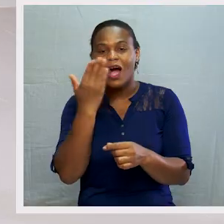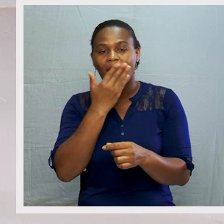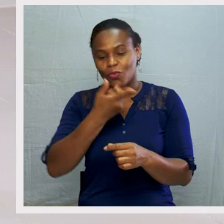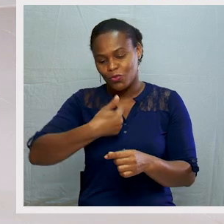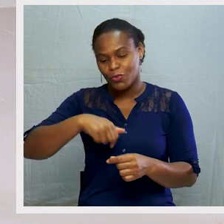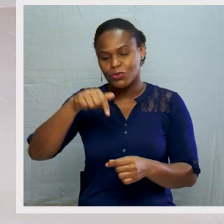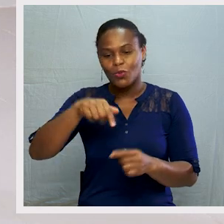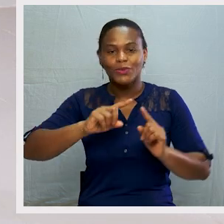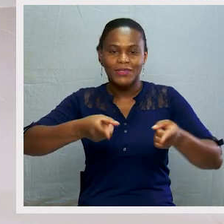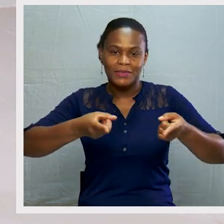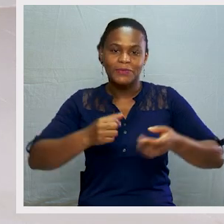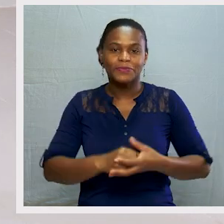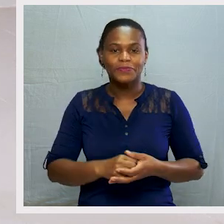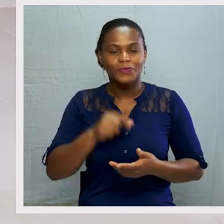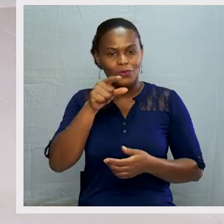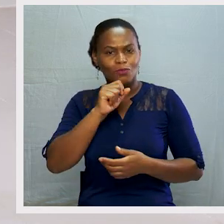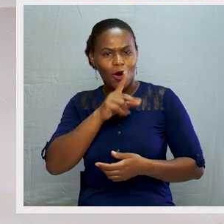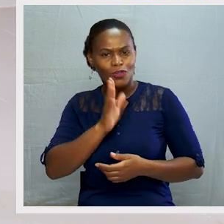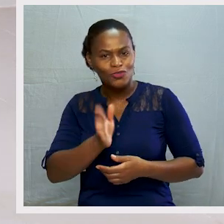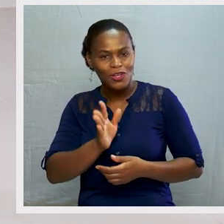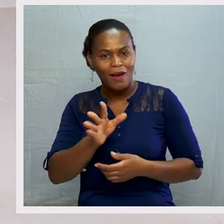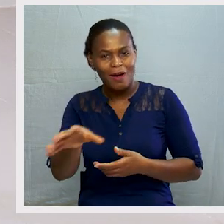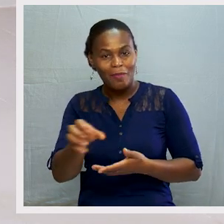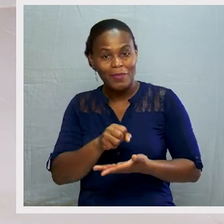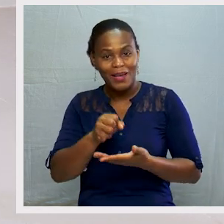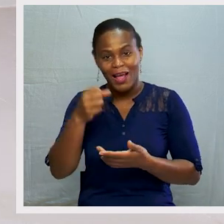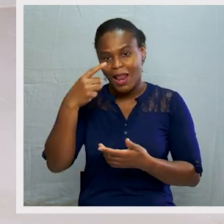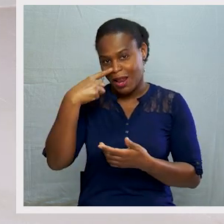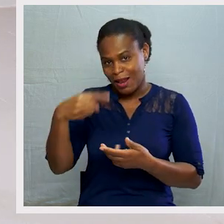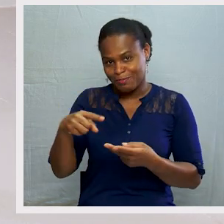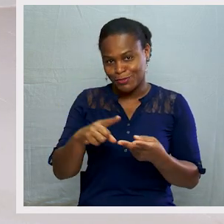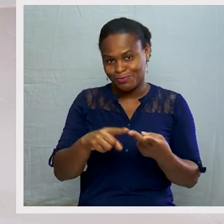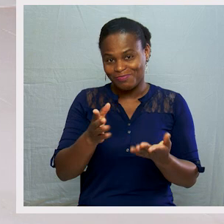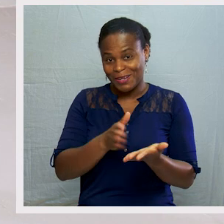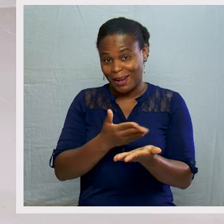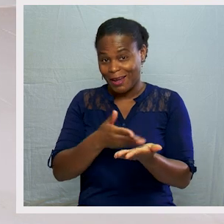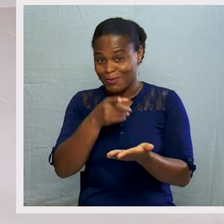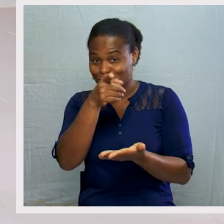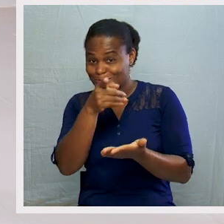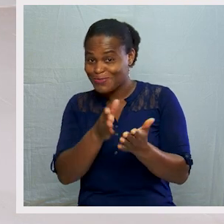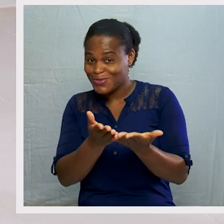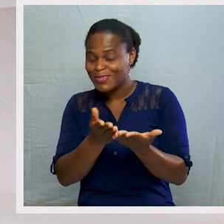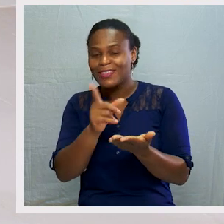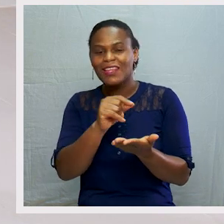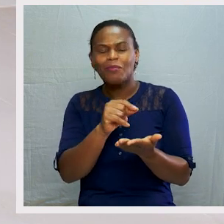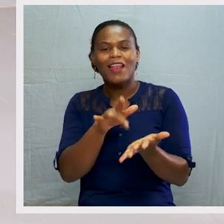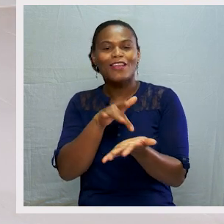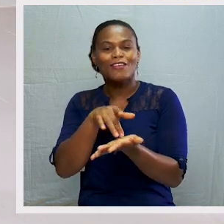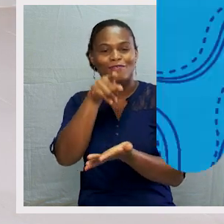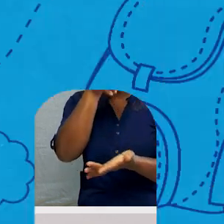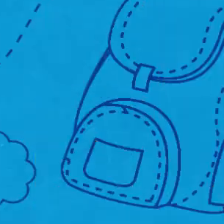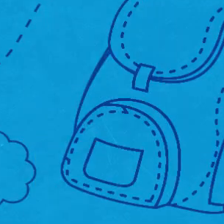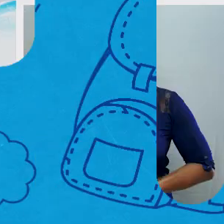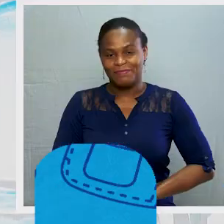à nossa aula de hoje. Podem já pegar no vosso lápis, no vosso caderno e no vosso manual.